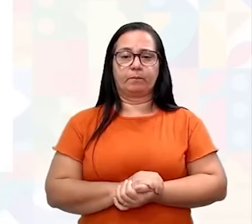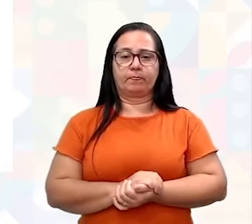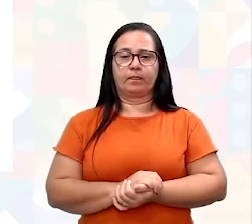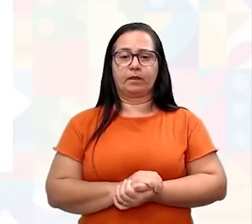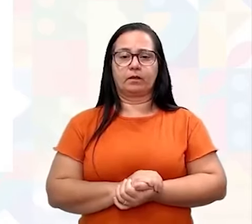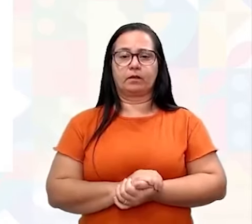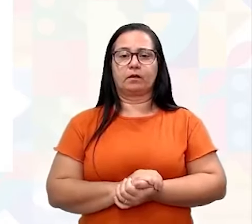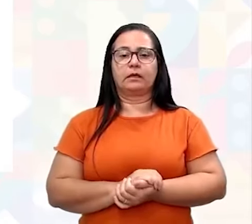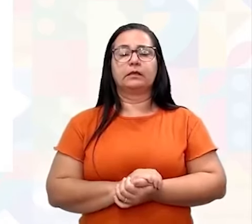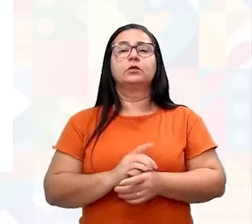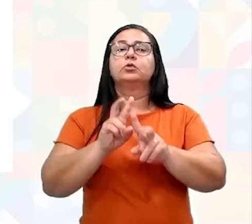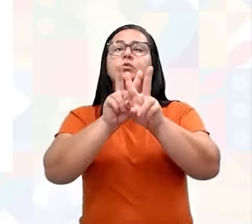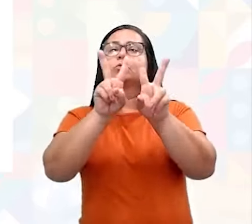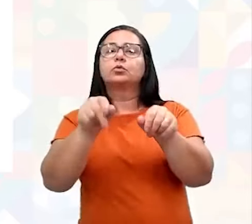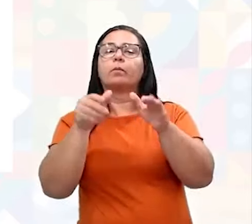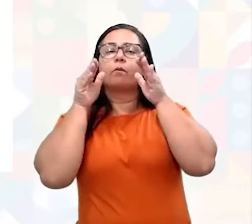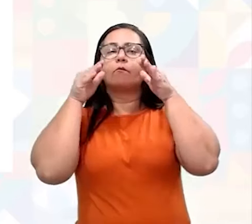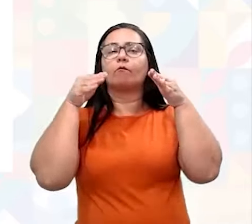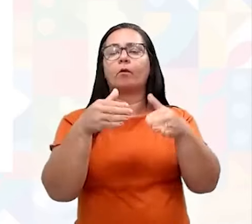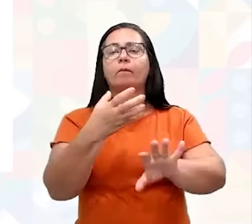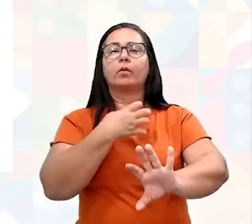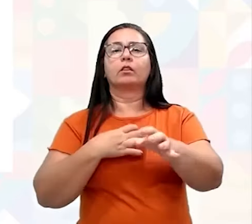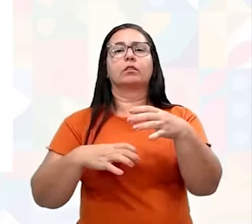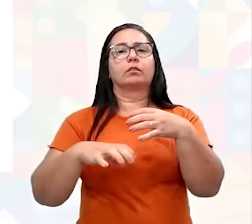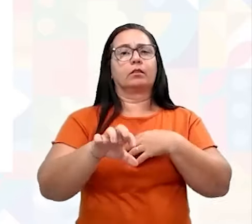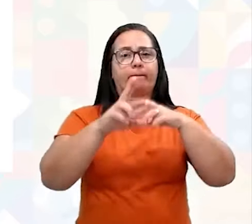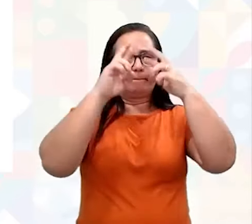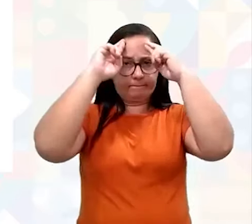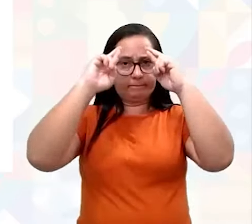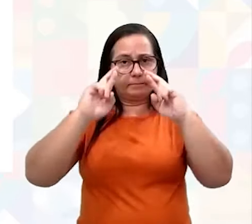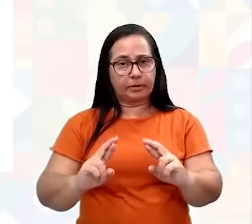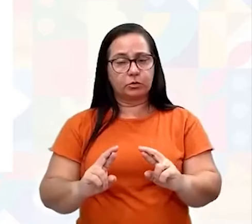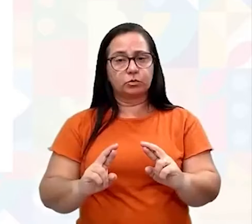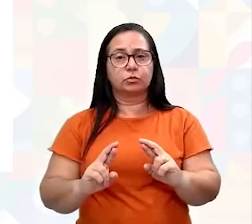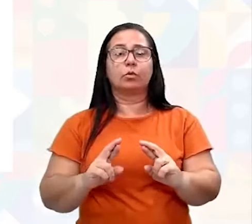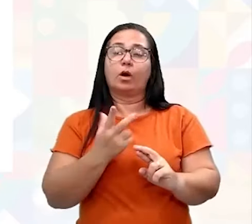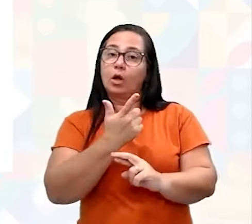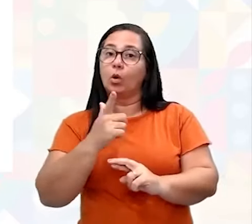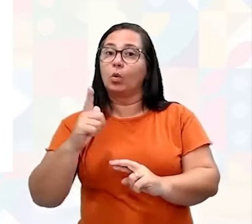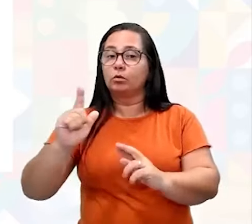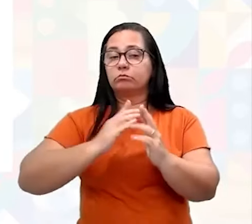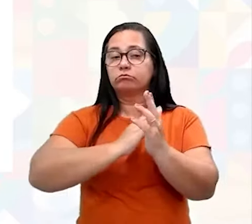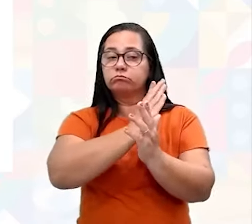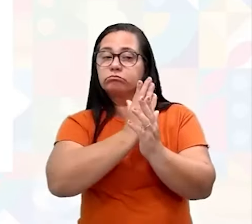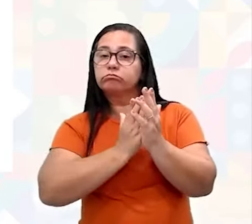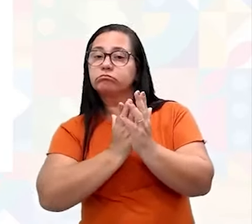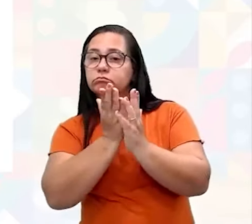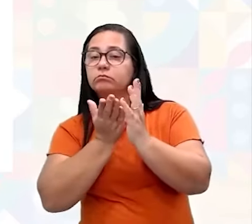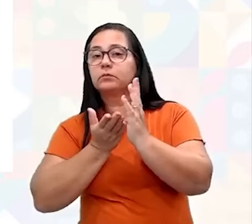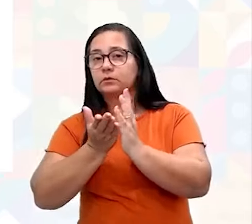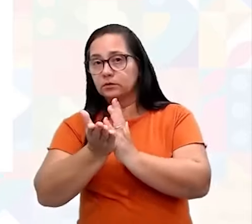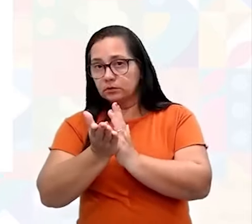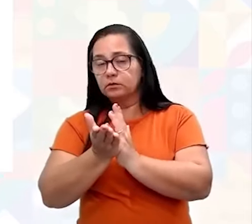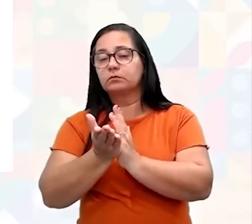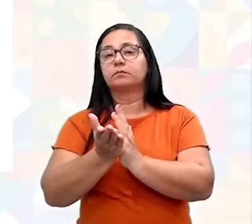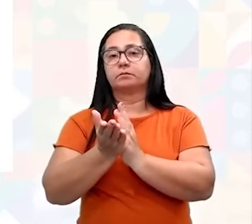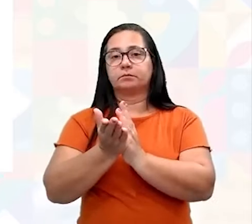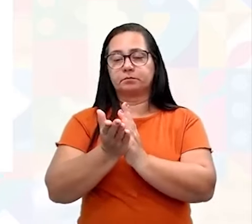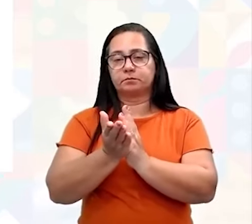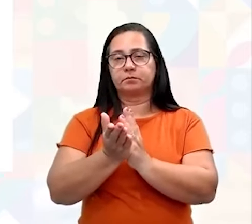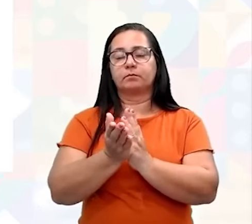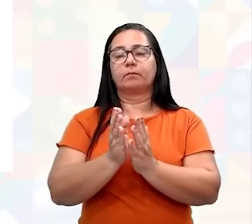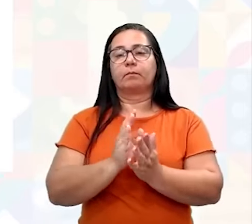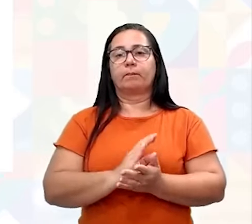Fomento da empatia e do respeito. É um outro fator, assim como o desenvolvimento de competências interculturais.